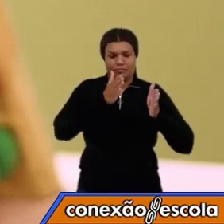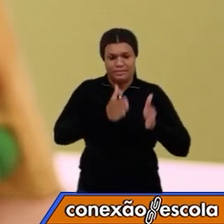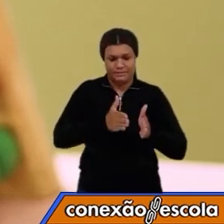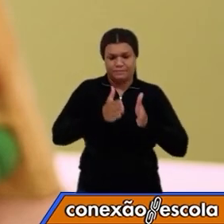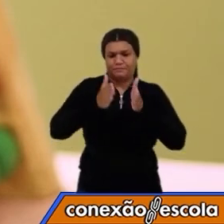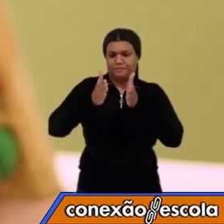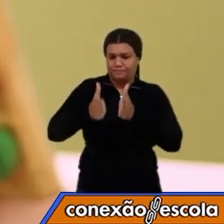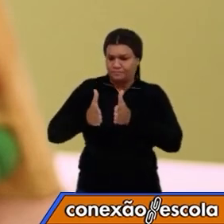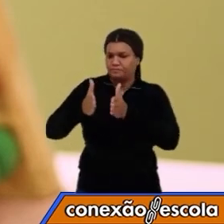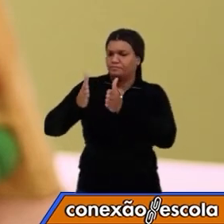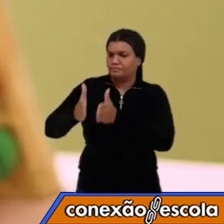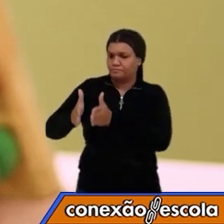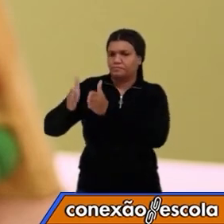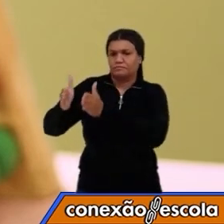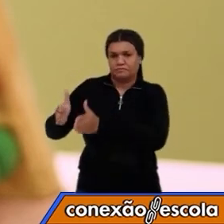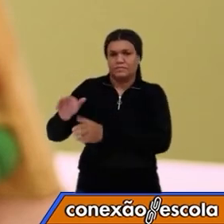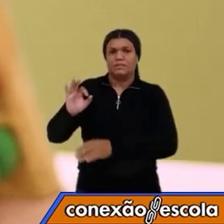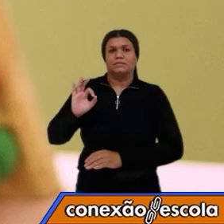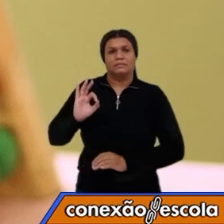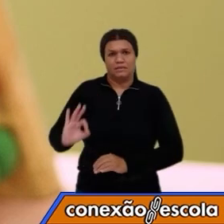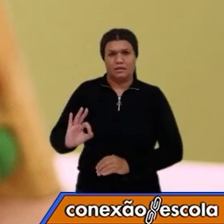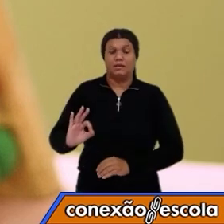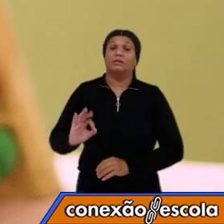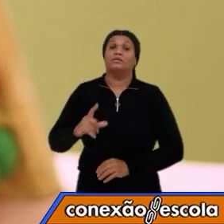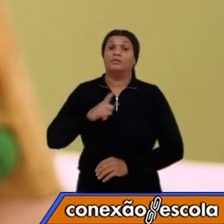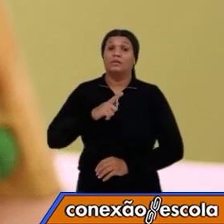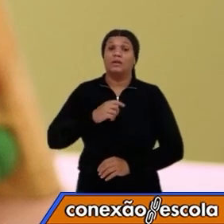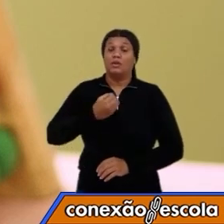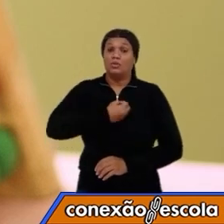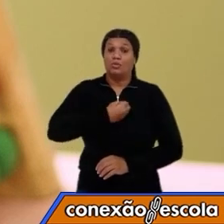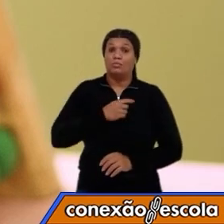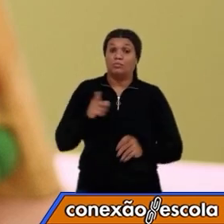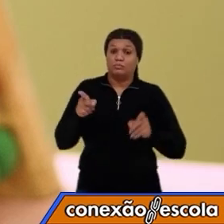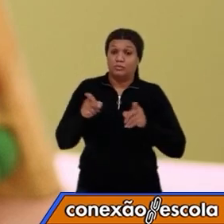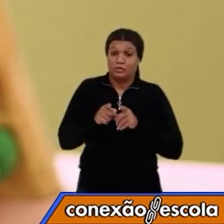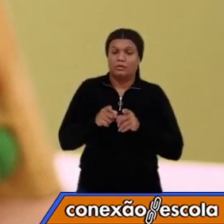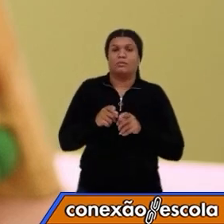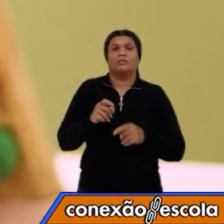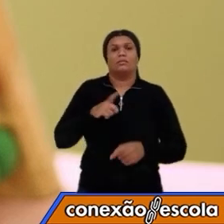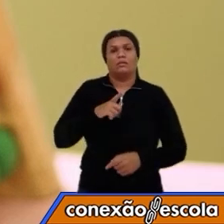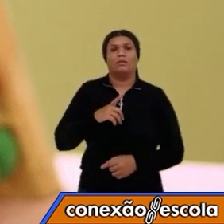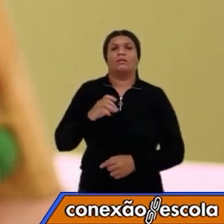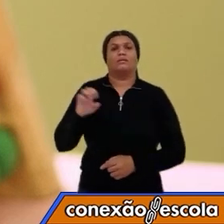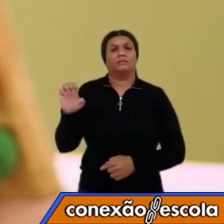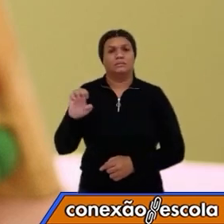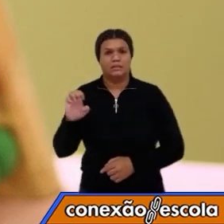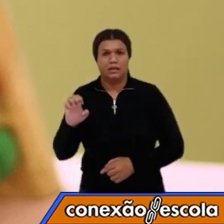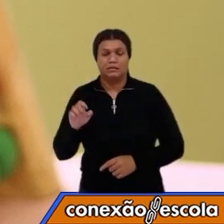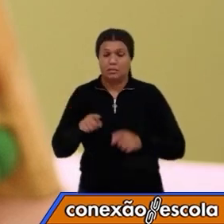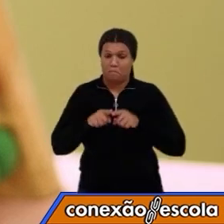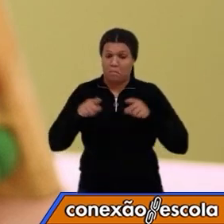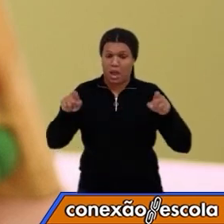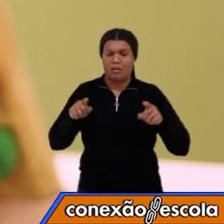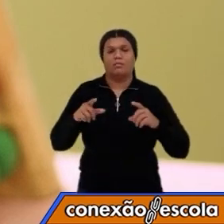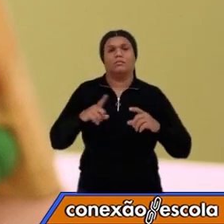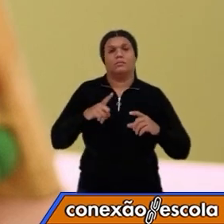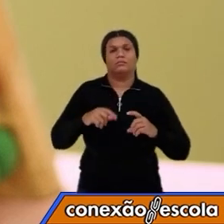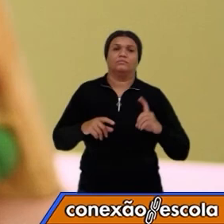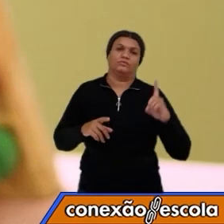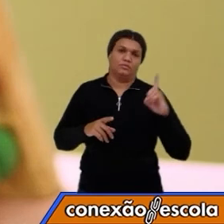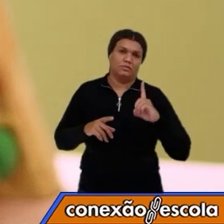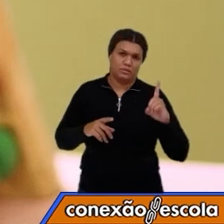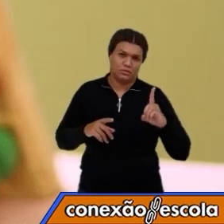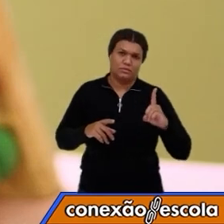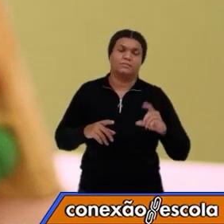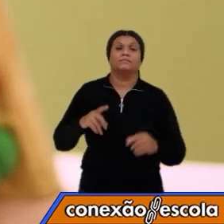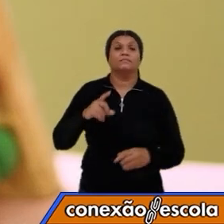em que os menores estão à esquerda e os maiores à direita. O antecessor é o